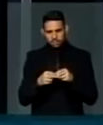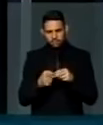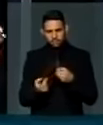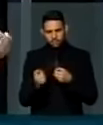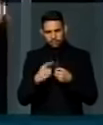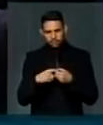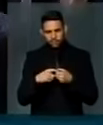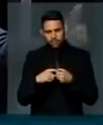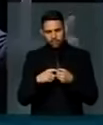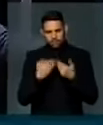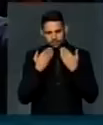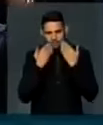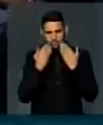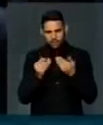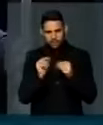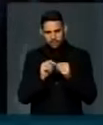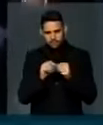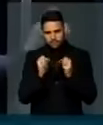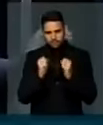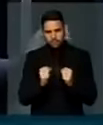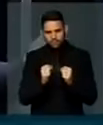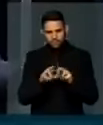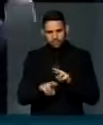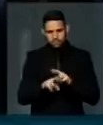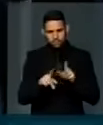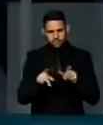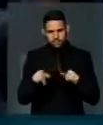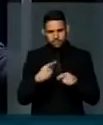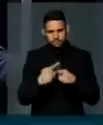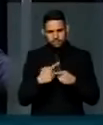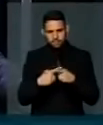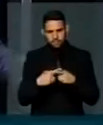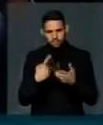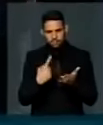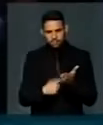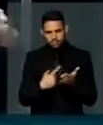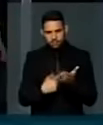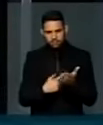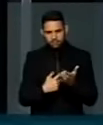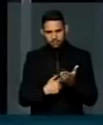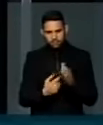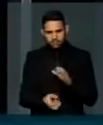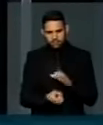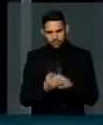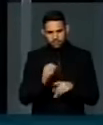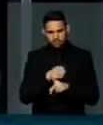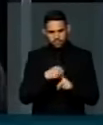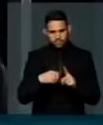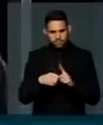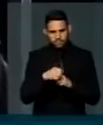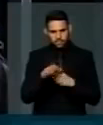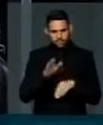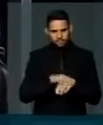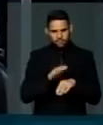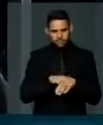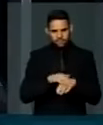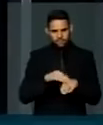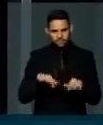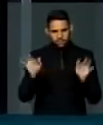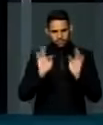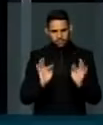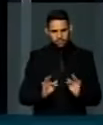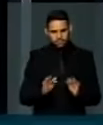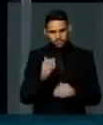para nós demonstrarmos que esse poder tem divergências, mas tem um compromisso com a construção de uma sociedade mais justa e feliz. Muito